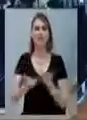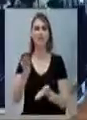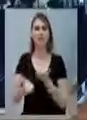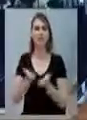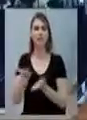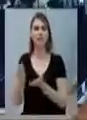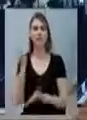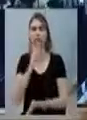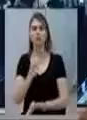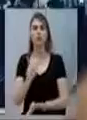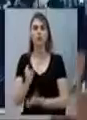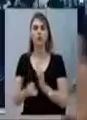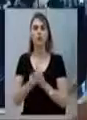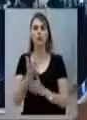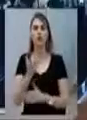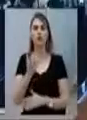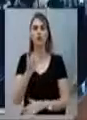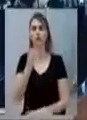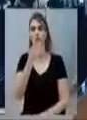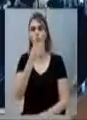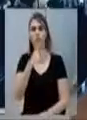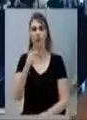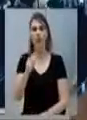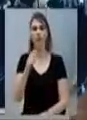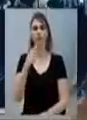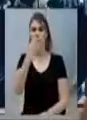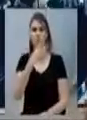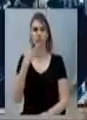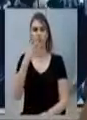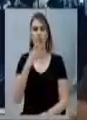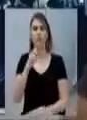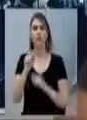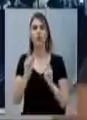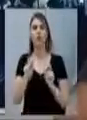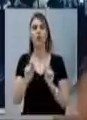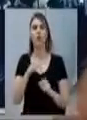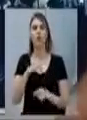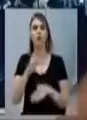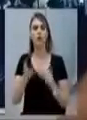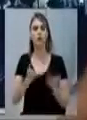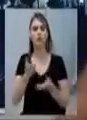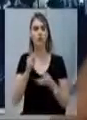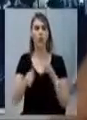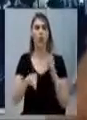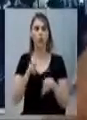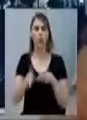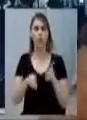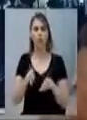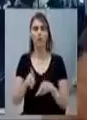foi criado o pronto atendimento 24 horas, onde atendia toda a nossa população,